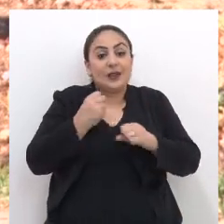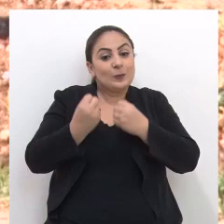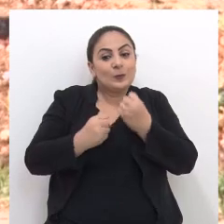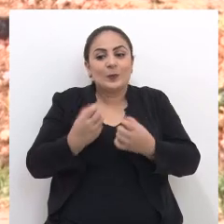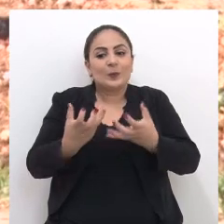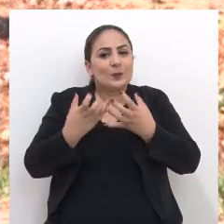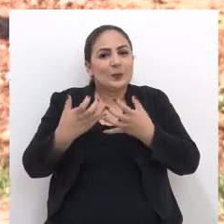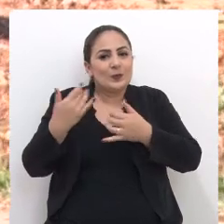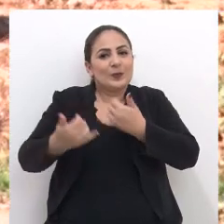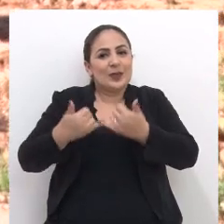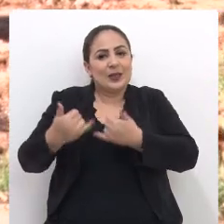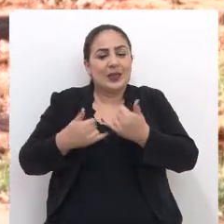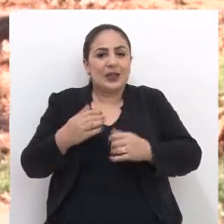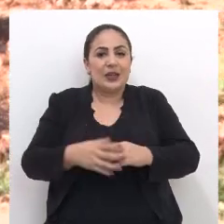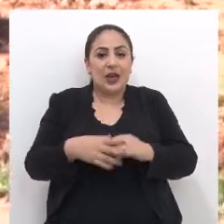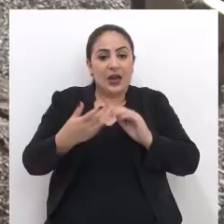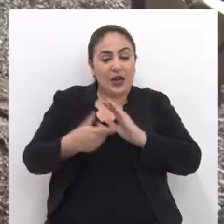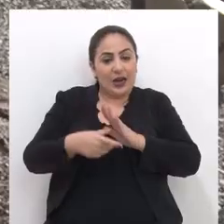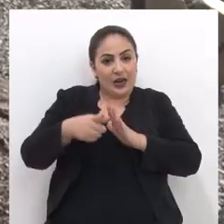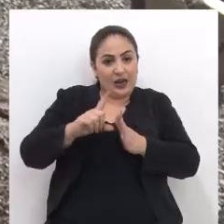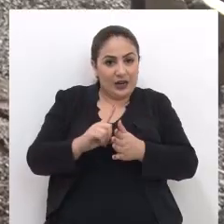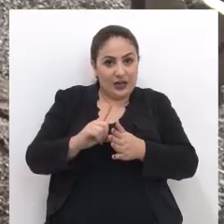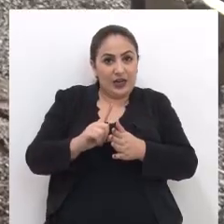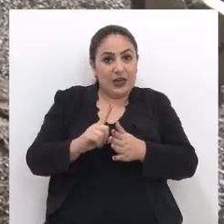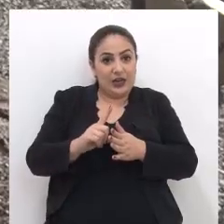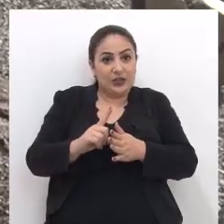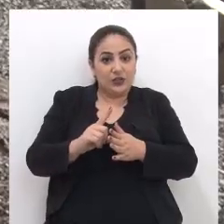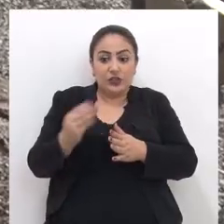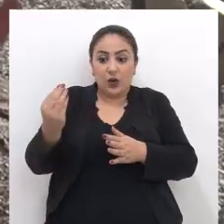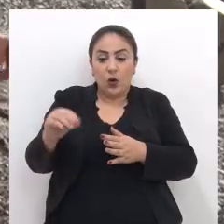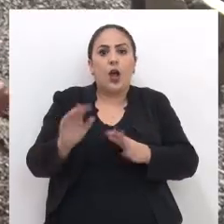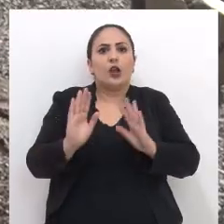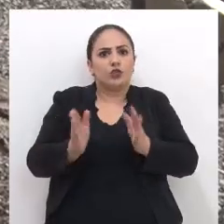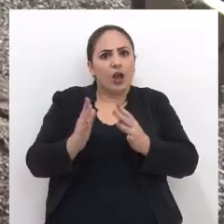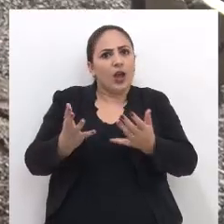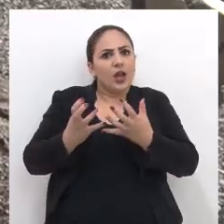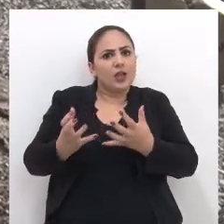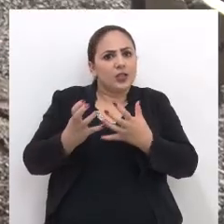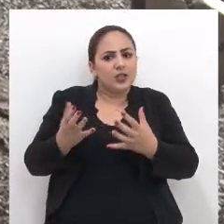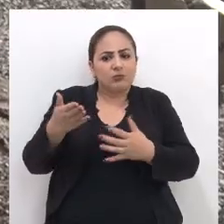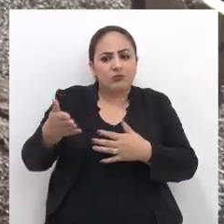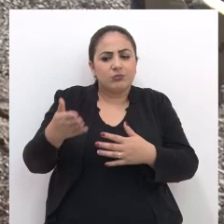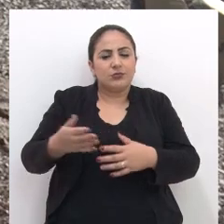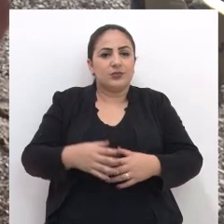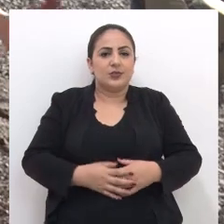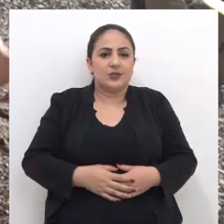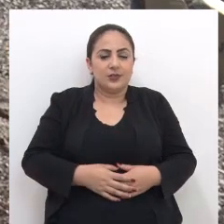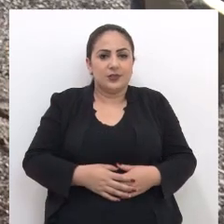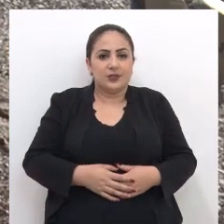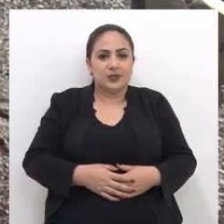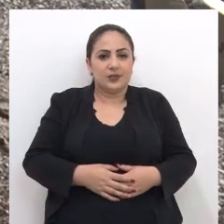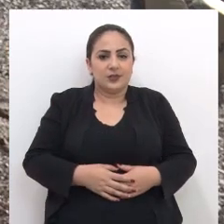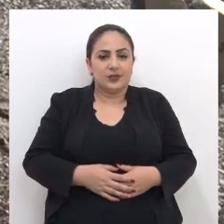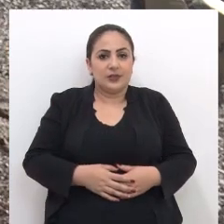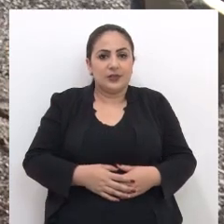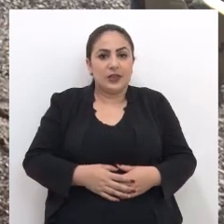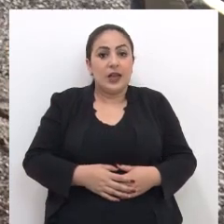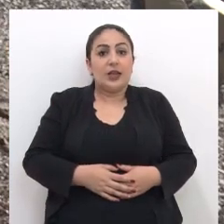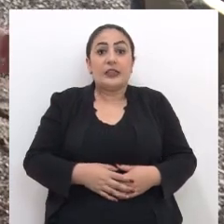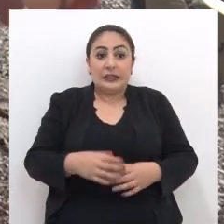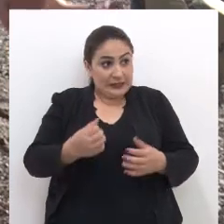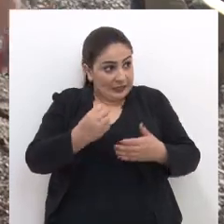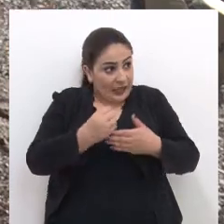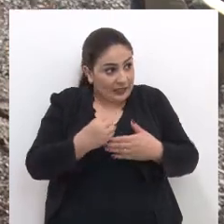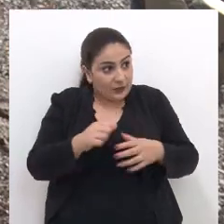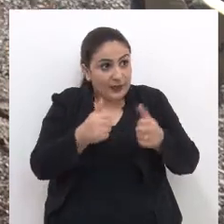queriam, estavam ansiosos para brincar bastante. Antes de botar ali, já queriam ir, né? Tudo eles queriam ir. Queriam brincar.